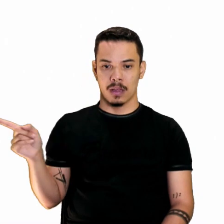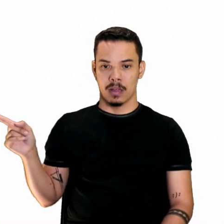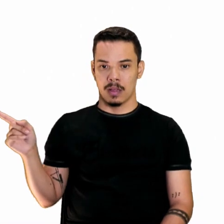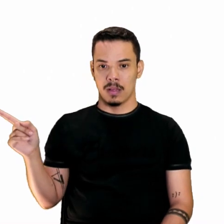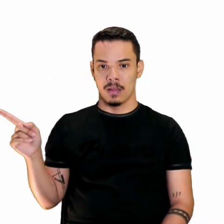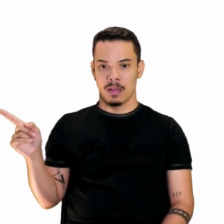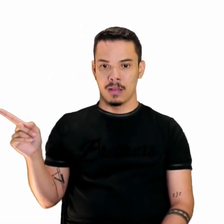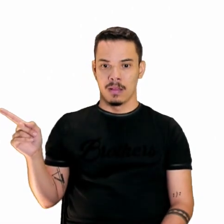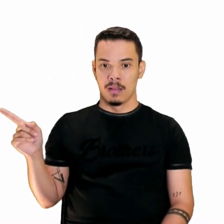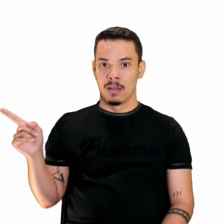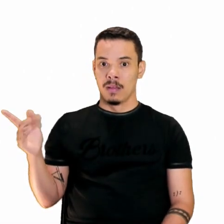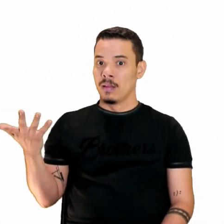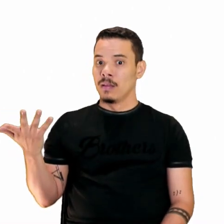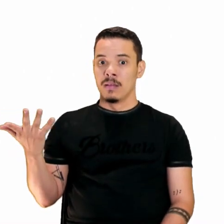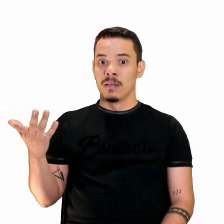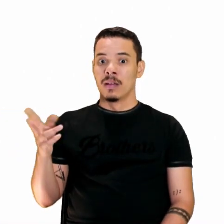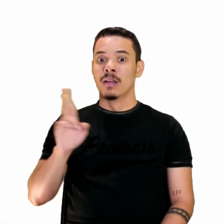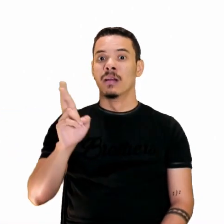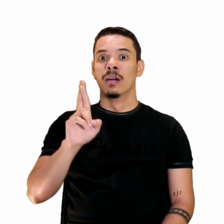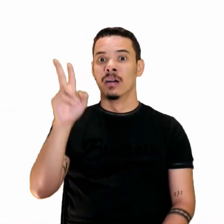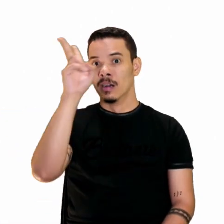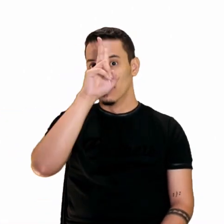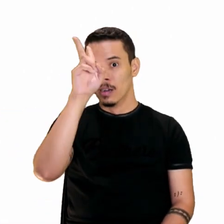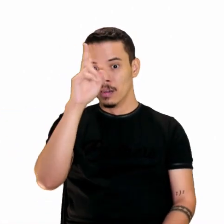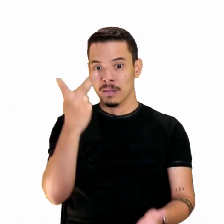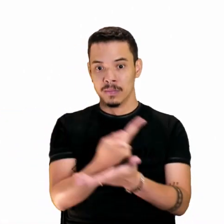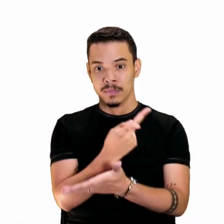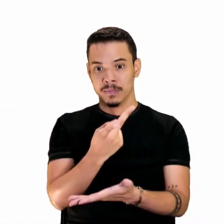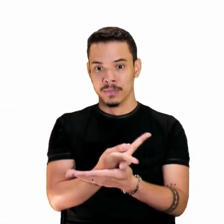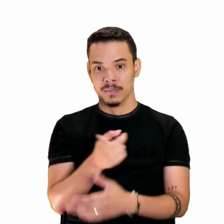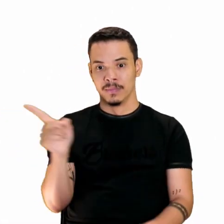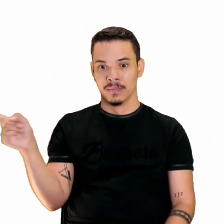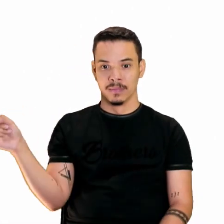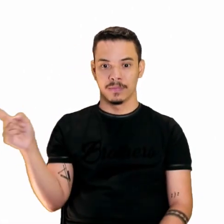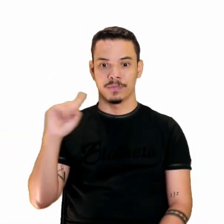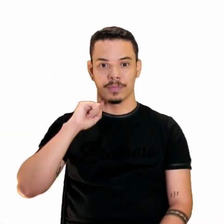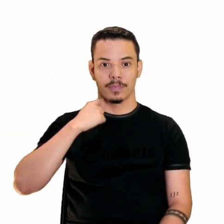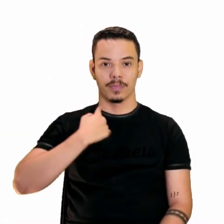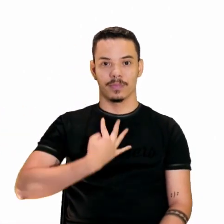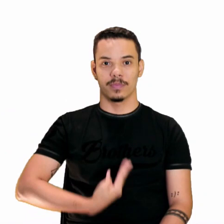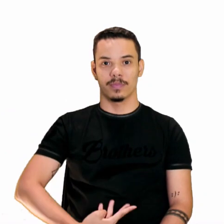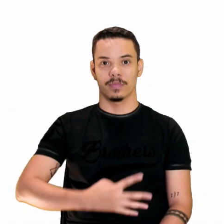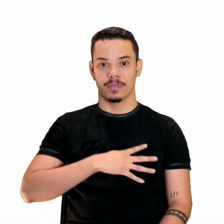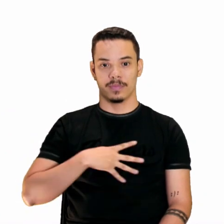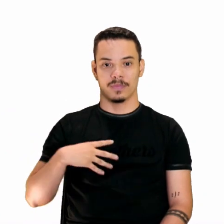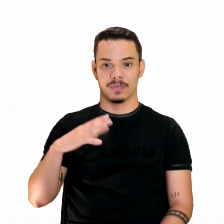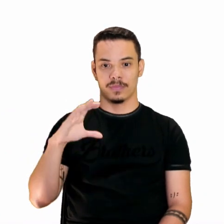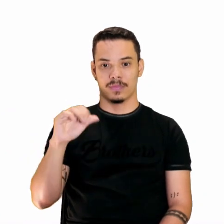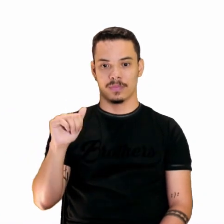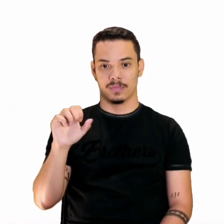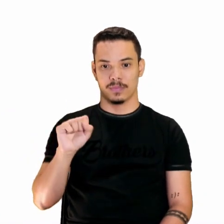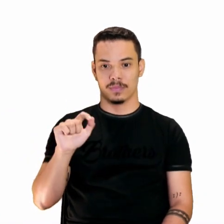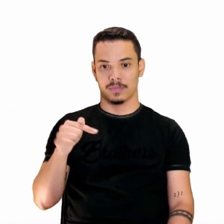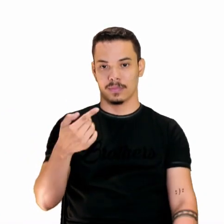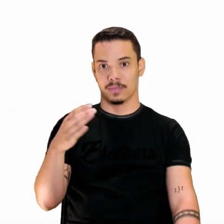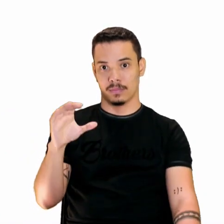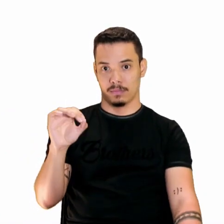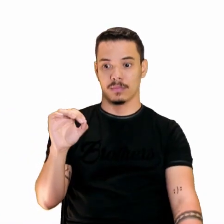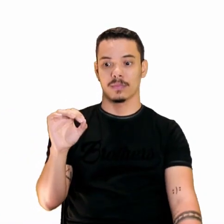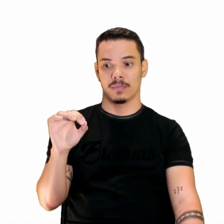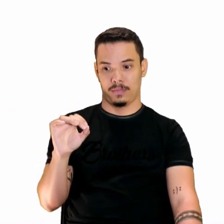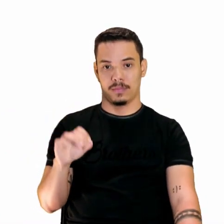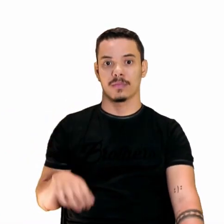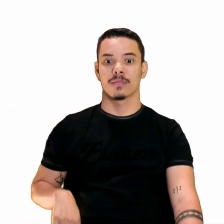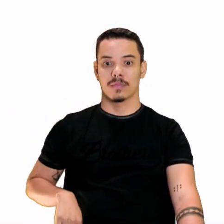Exatamente. Quem que está na história errada? É o Cascão, né? É o Cascão aí? É. É o